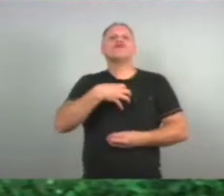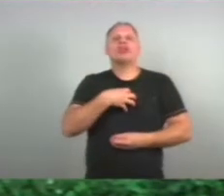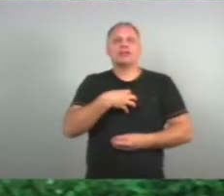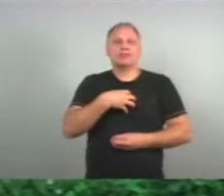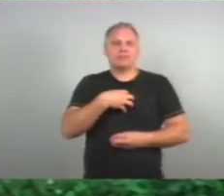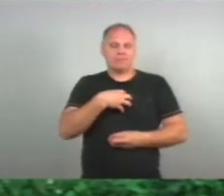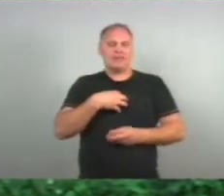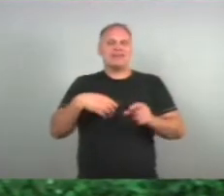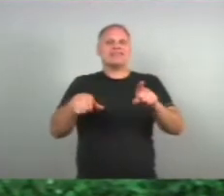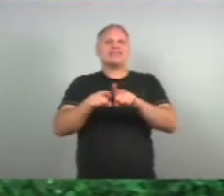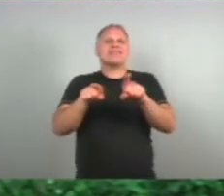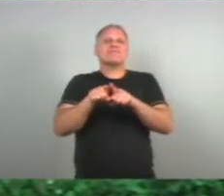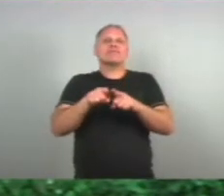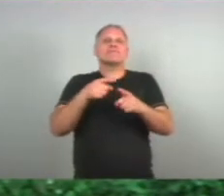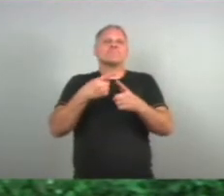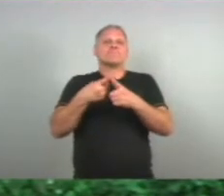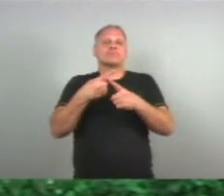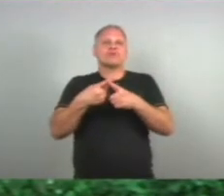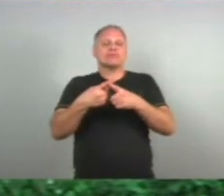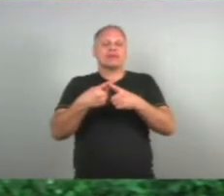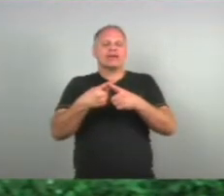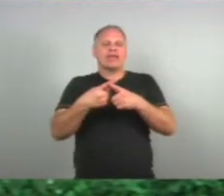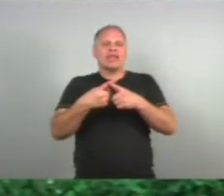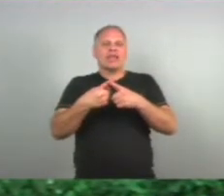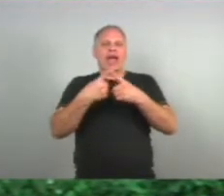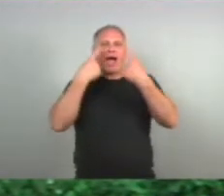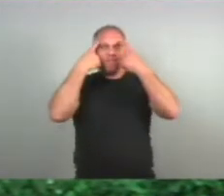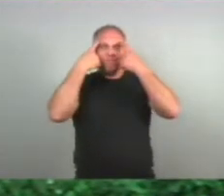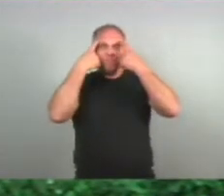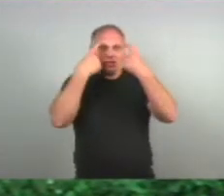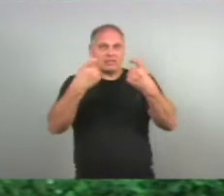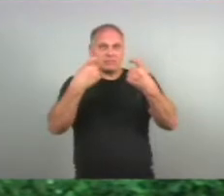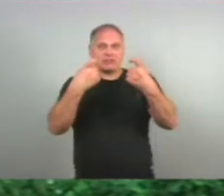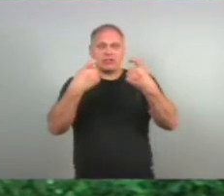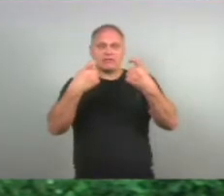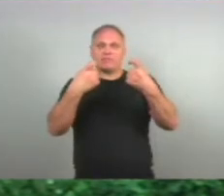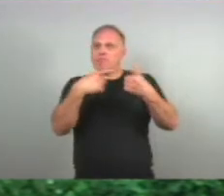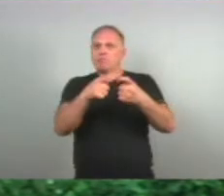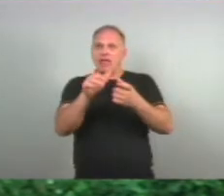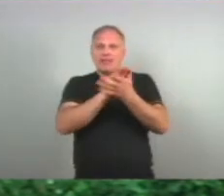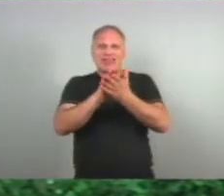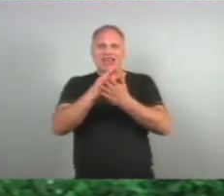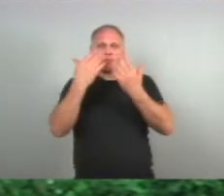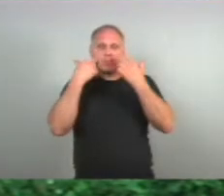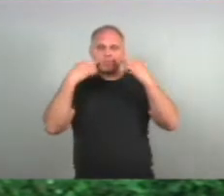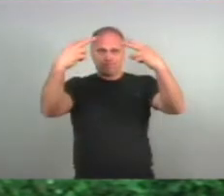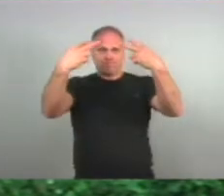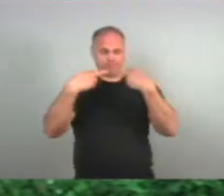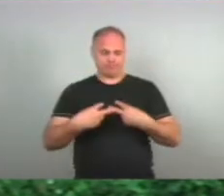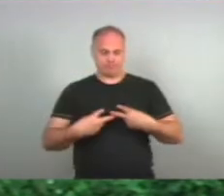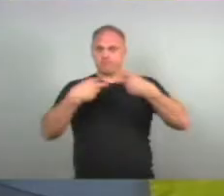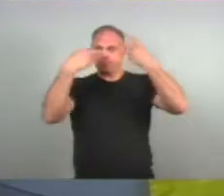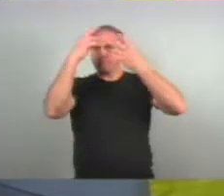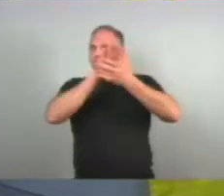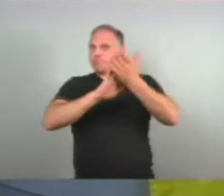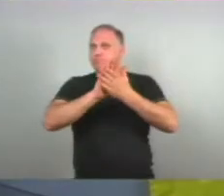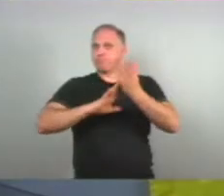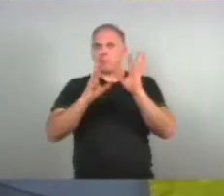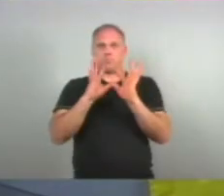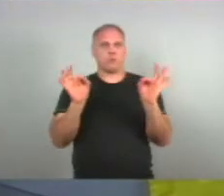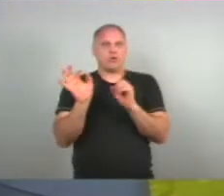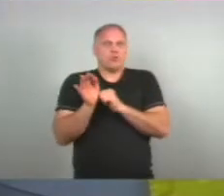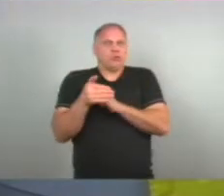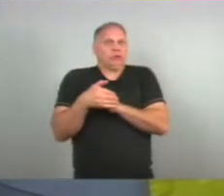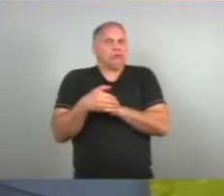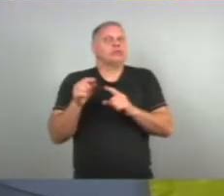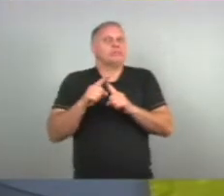Pelo presidente A violência psicológica Ela não deixa a marca aparente Mas ela deixa a marca E sintomas psíquicos